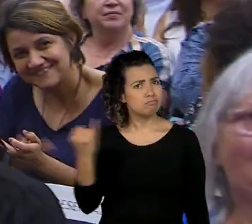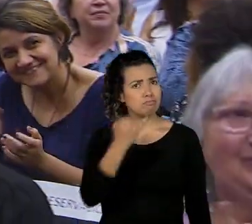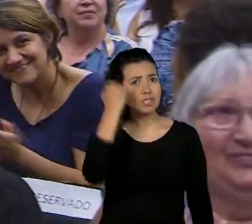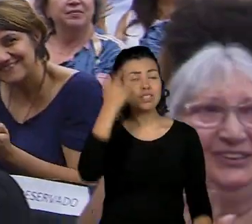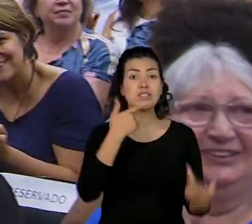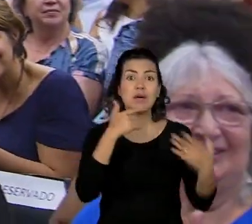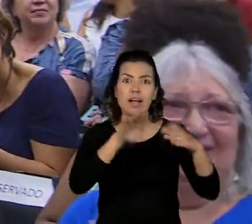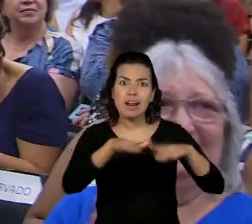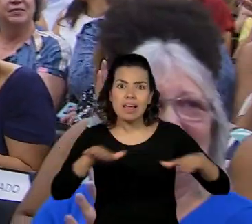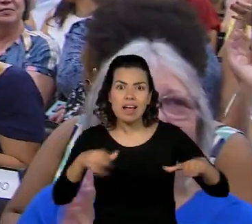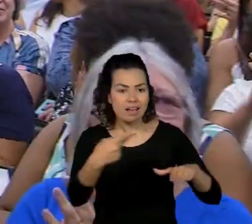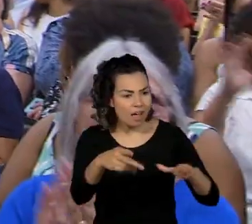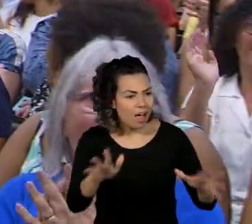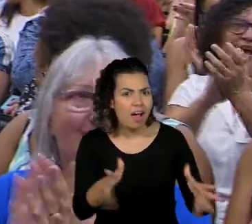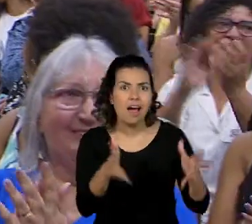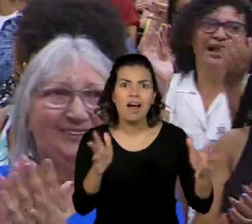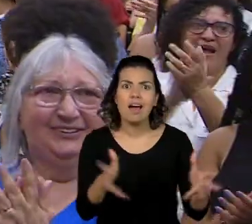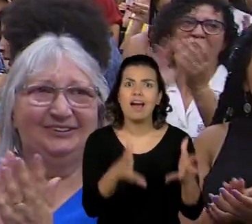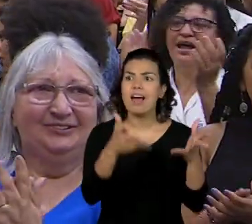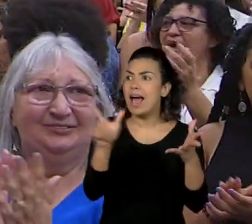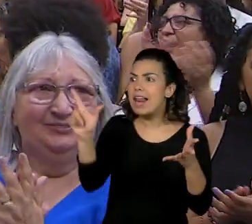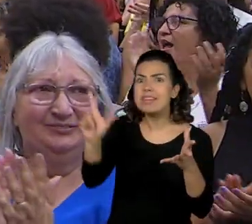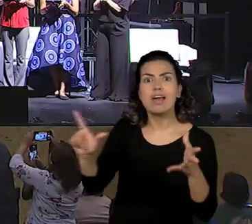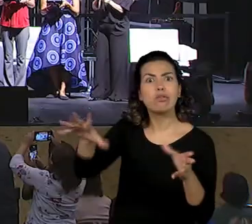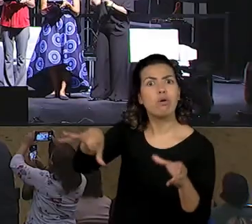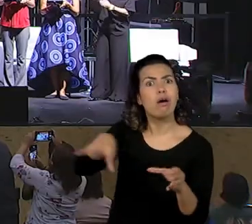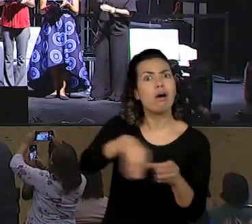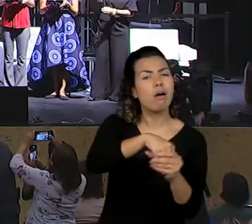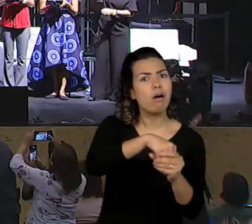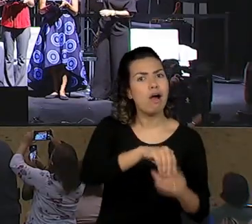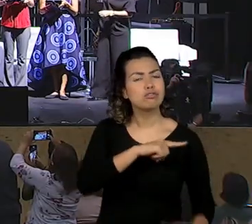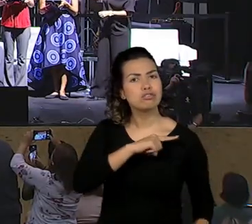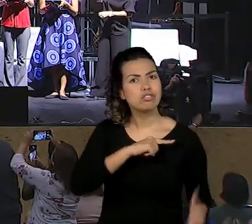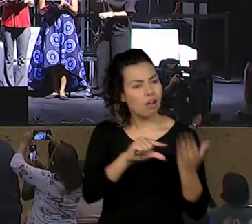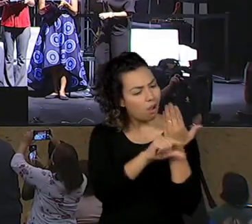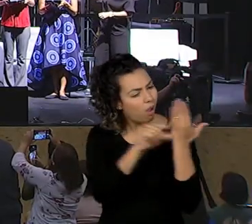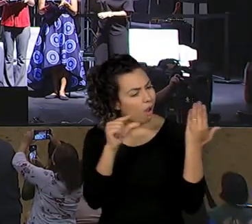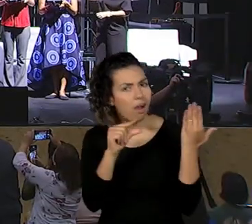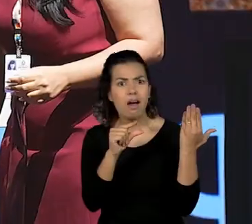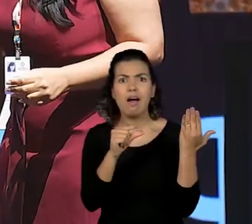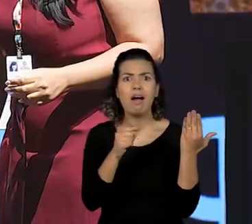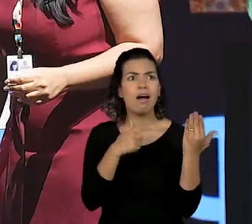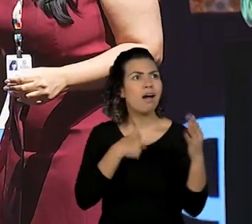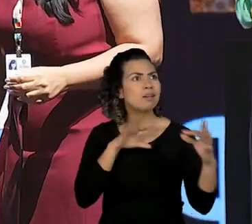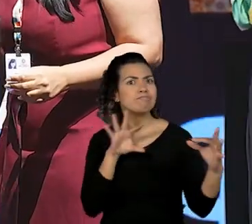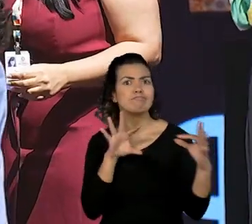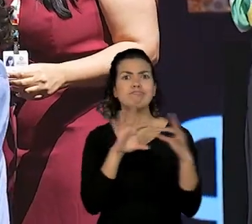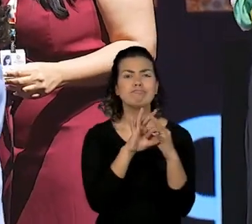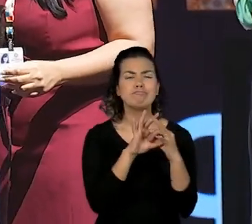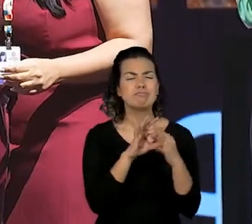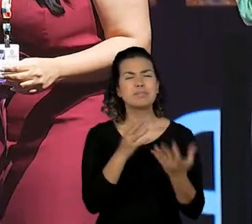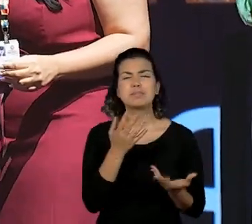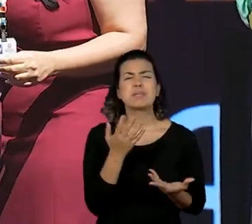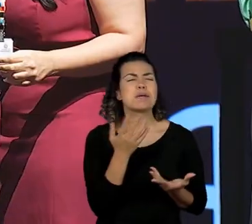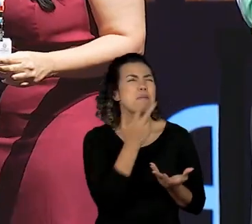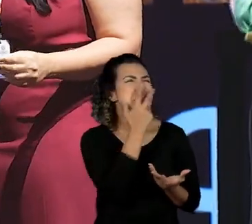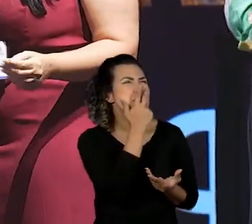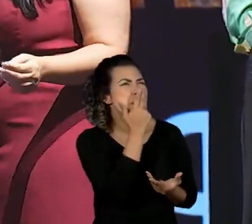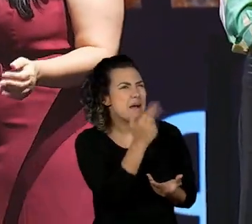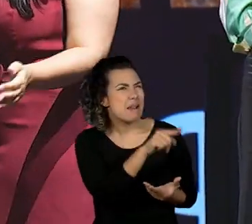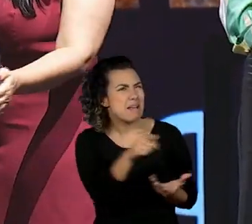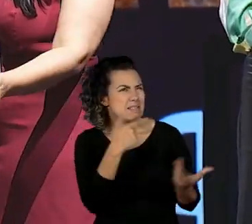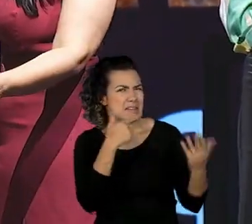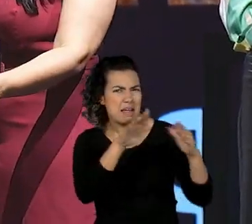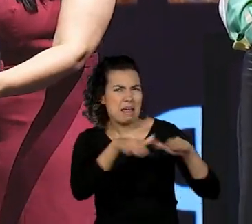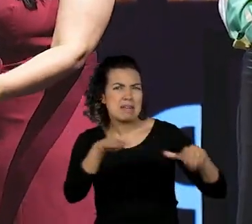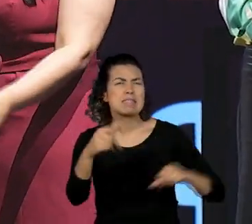das crianças por meio da literatura e da aproximação com autores. É isso, né? Desconstrói essa visão que muitas vezes as crianças têm ao longo da